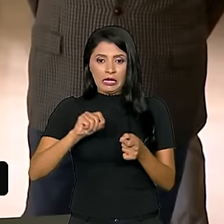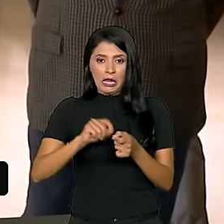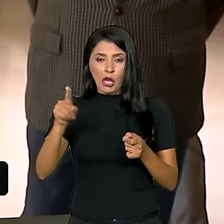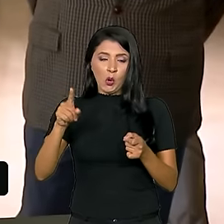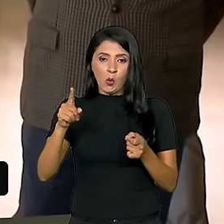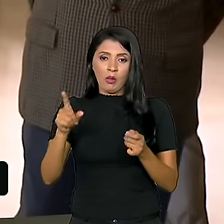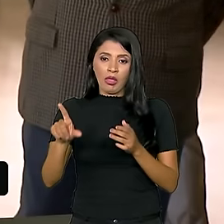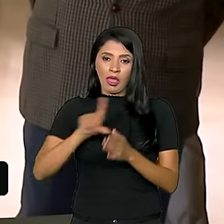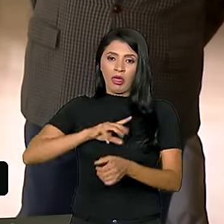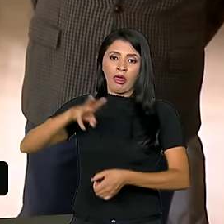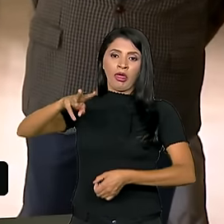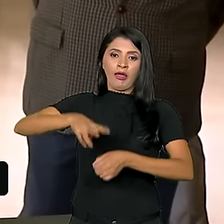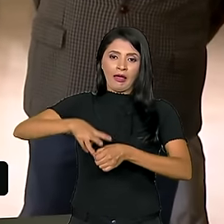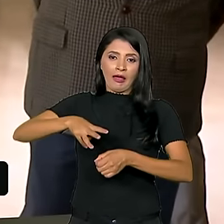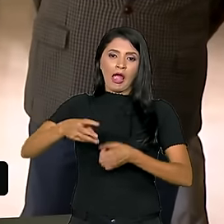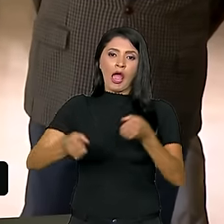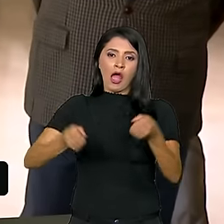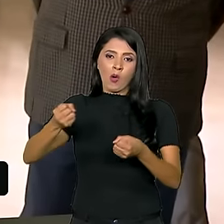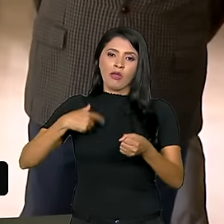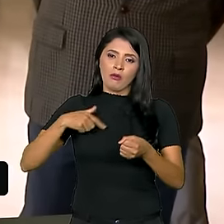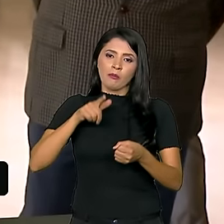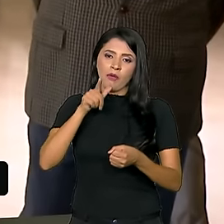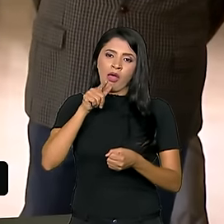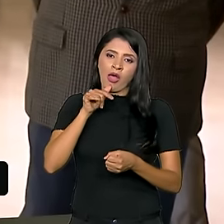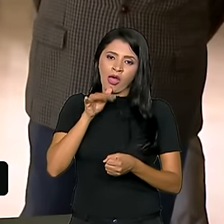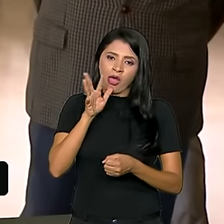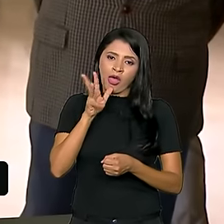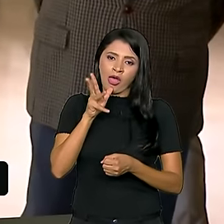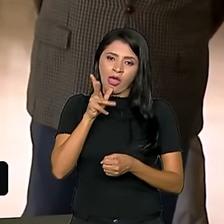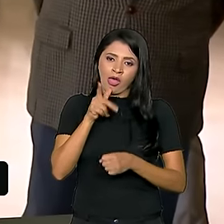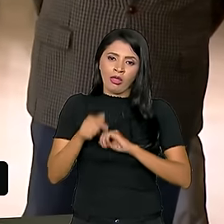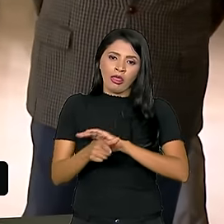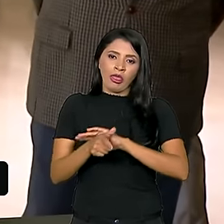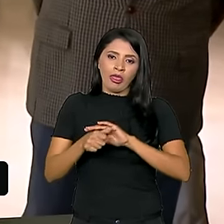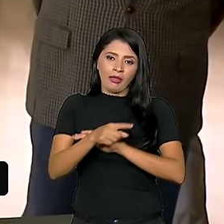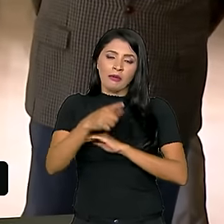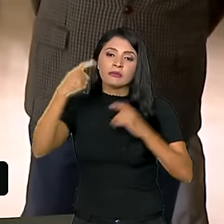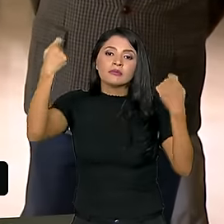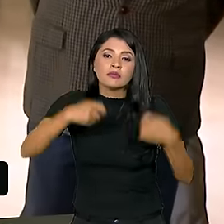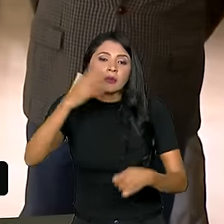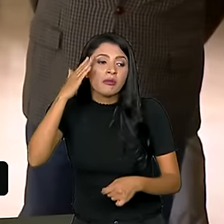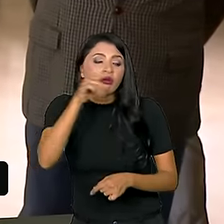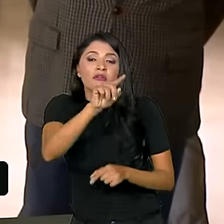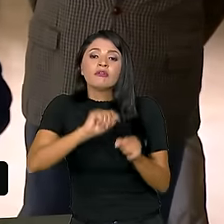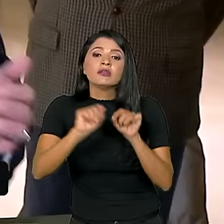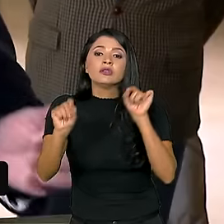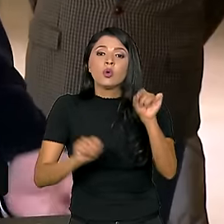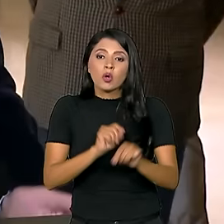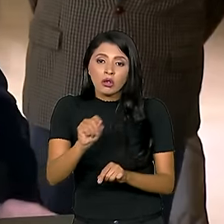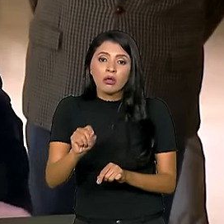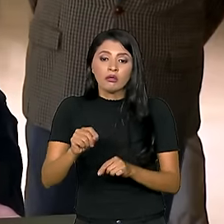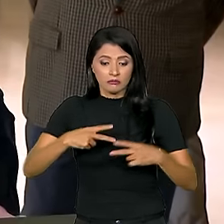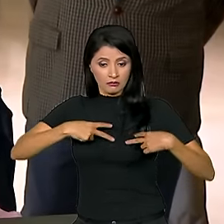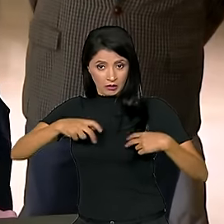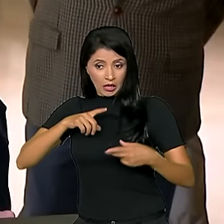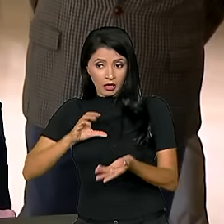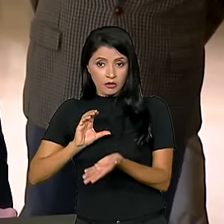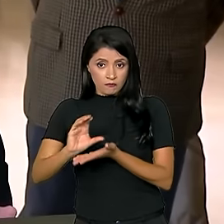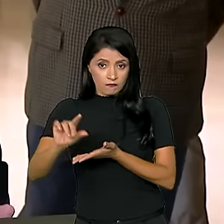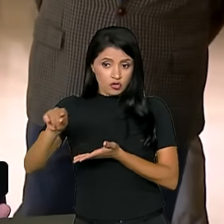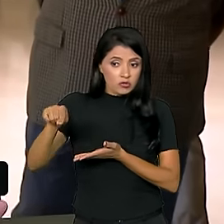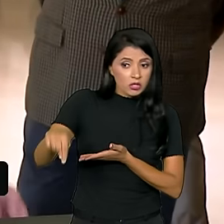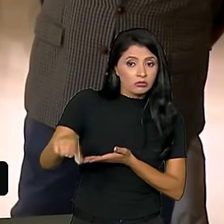Volkswagen, eu preciso aprender o que é isso que ele vai fazer. Se a Petrobras tem algum investimento para fazer aqui,